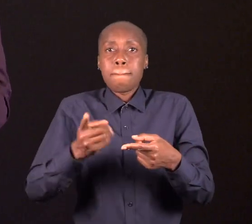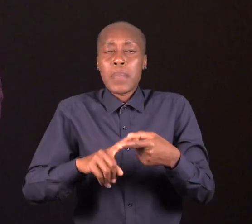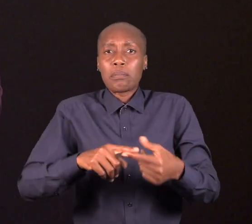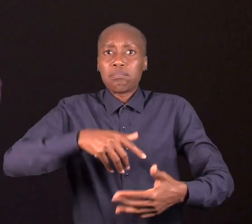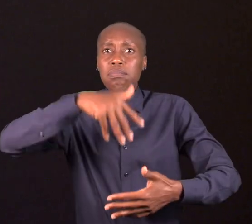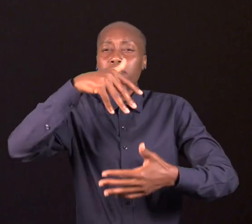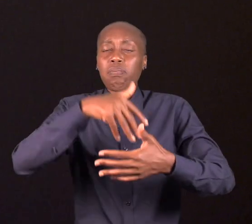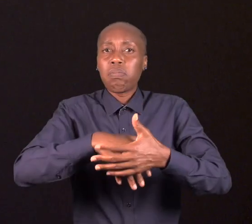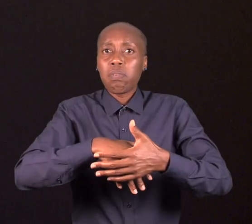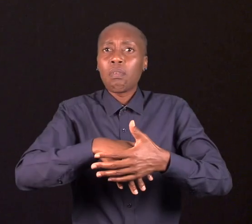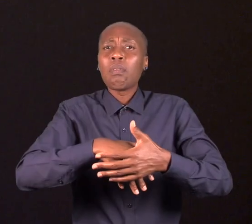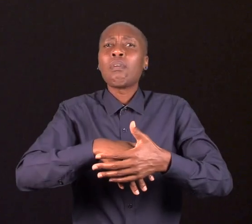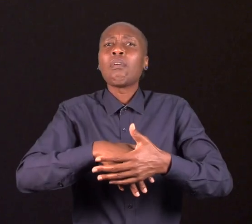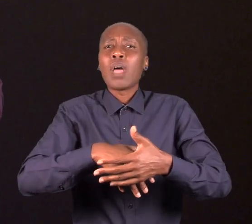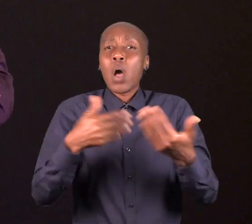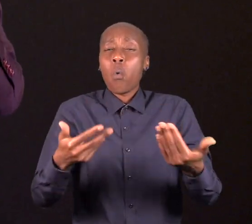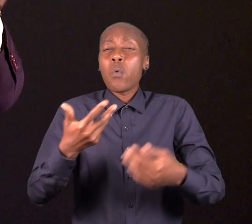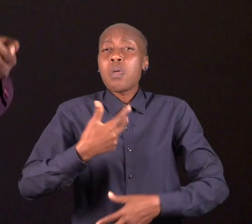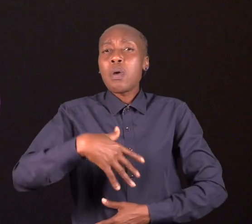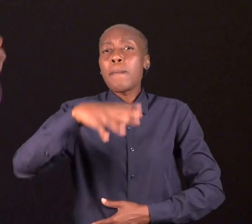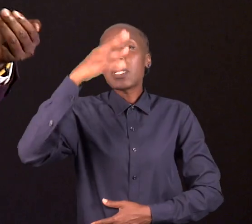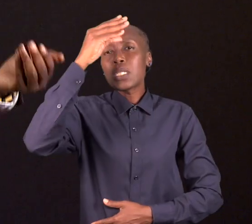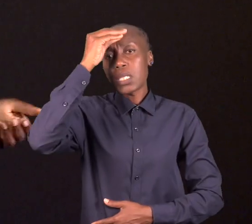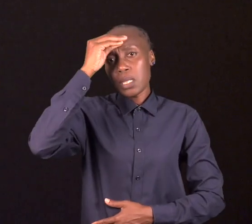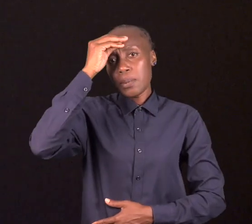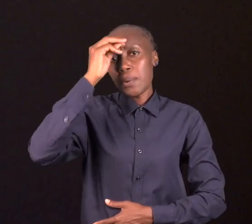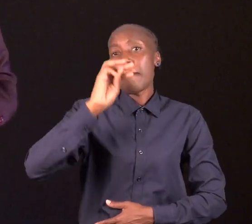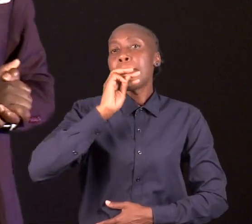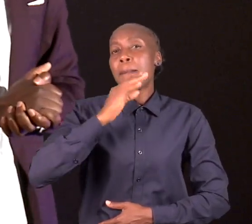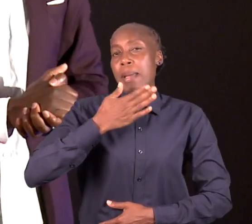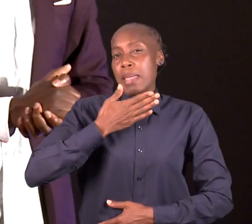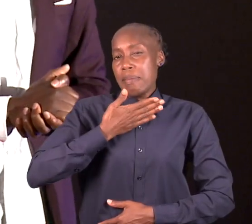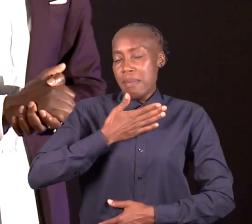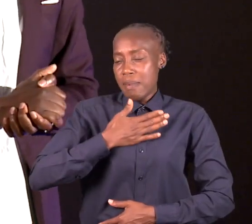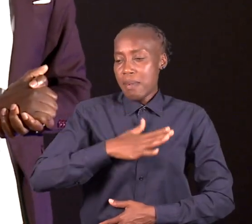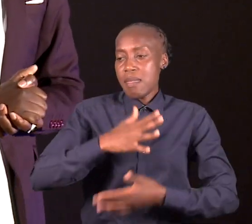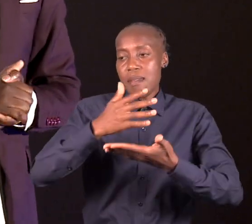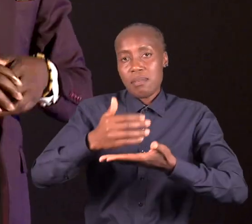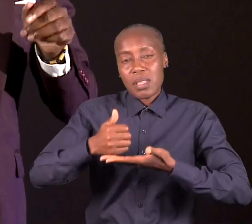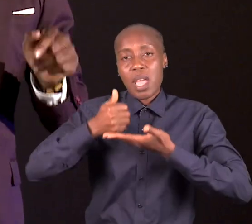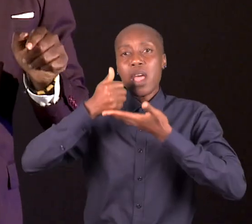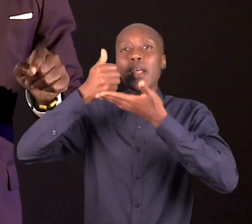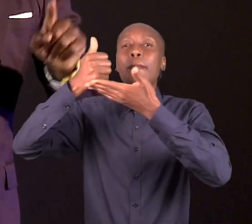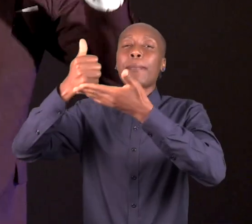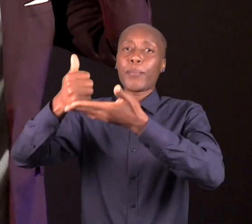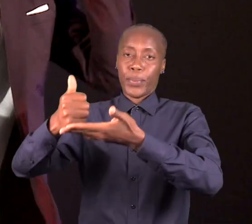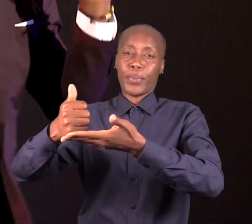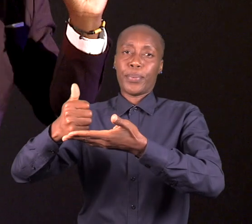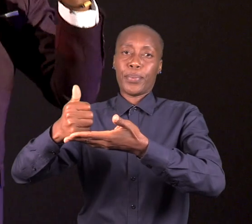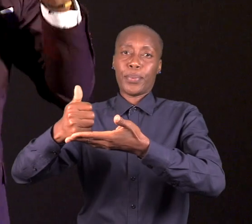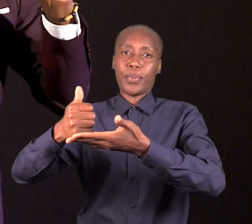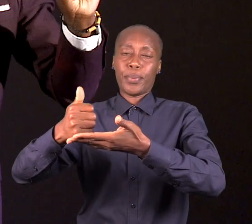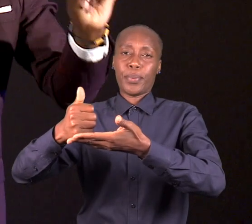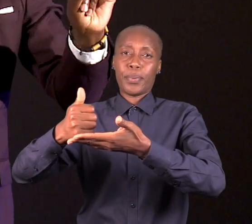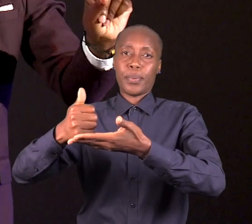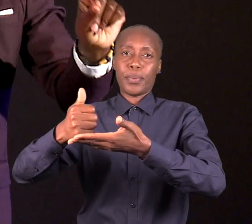compreendo que minha mãe precisava de apoio psicossocial, o que raramente naquela época